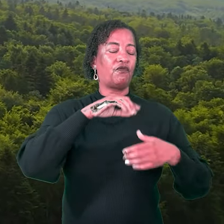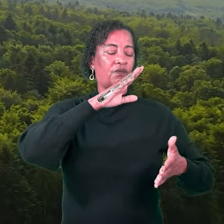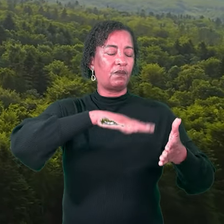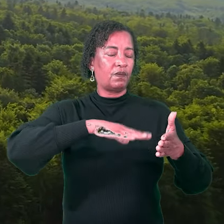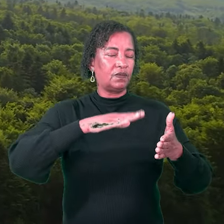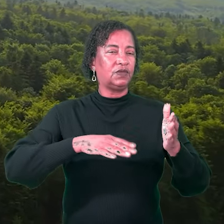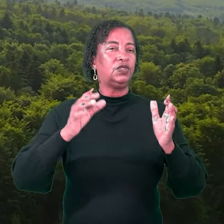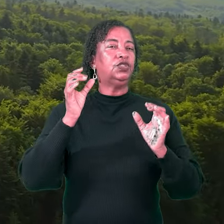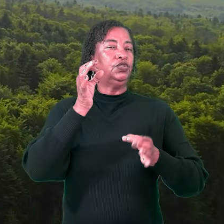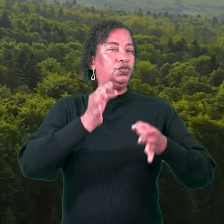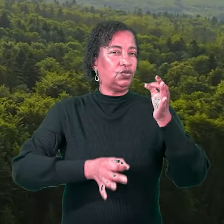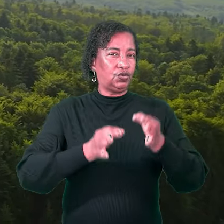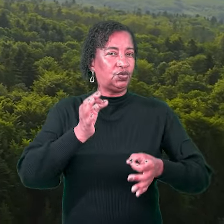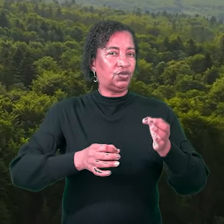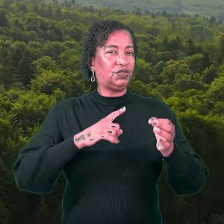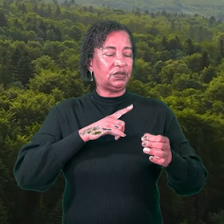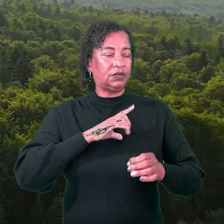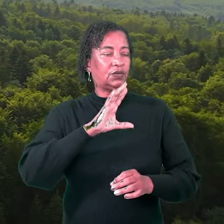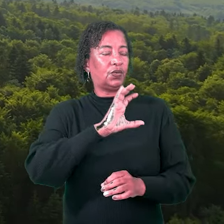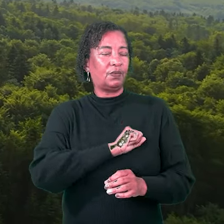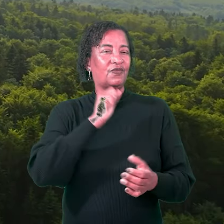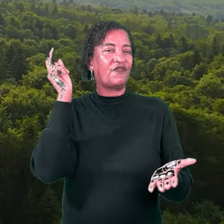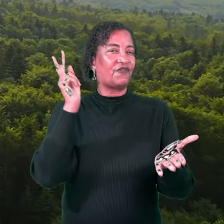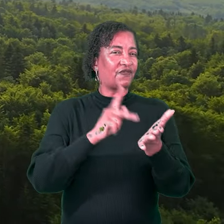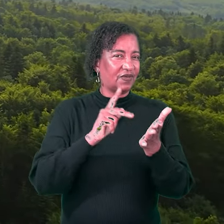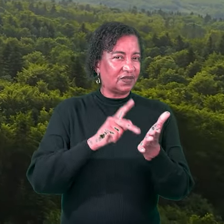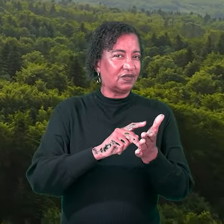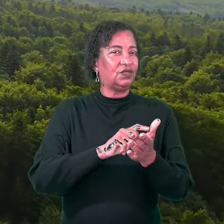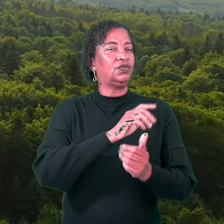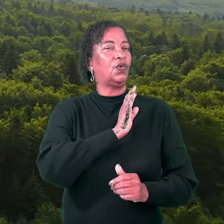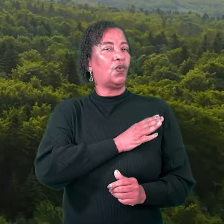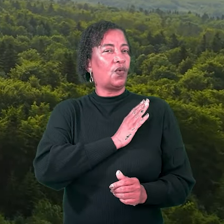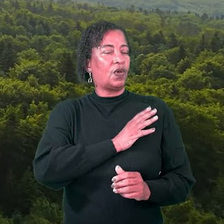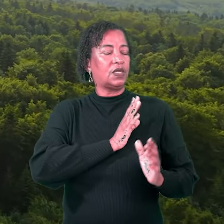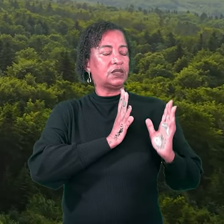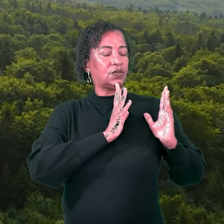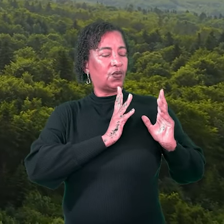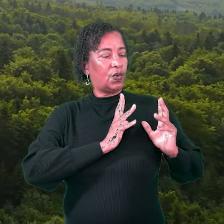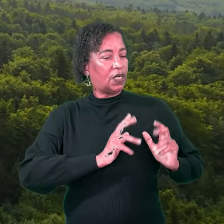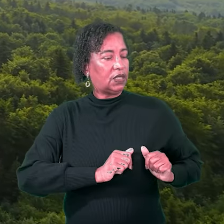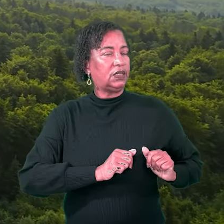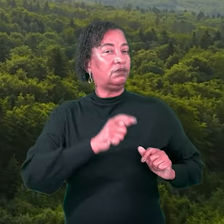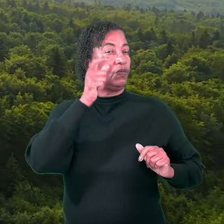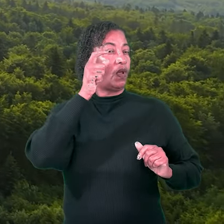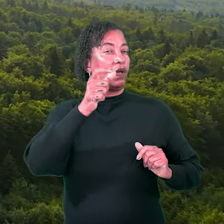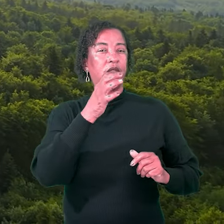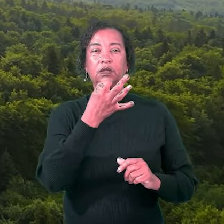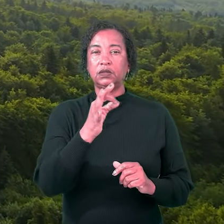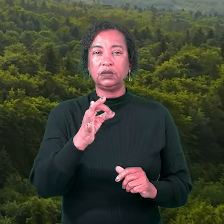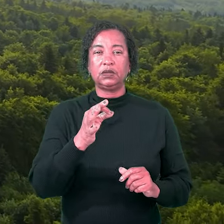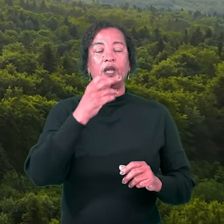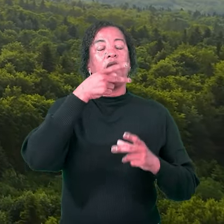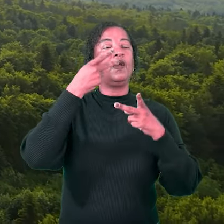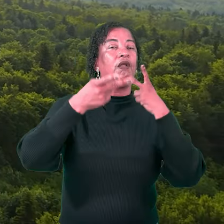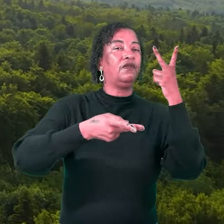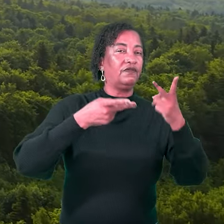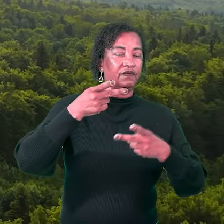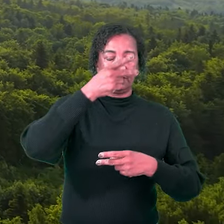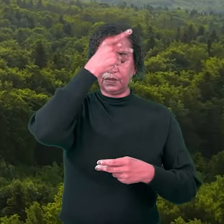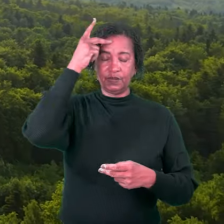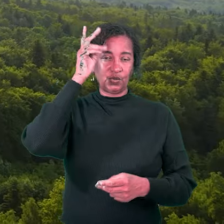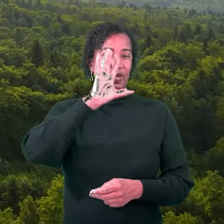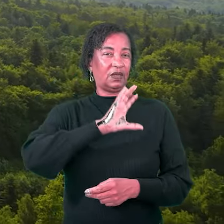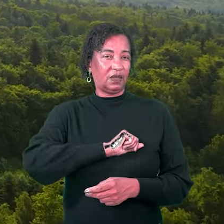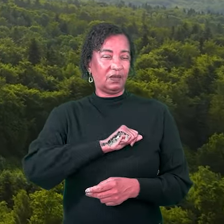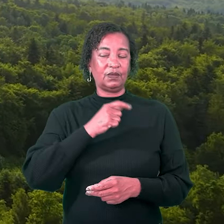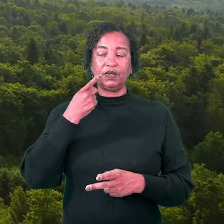verdadeiro, que parte de um coração puro e desinteressado. Ele diz para as pessoas que as amam e que elas não precisam lhe dar